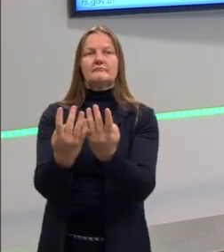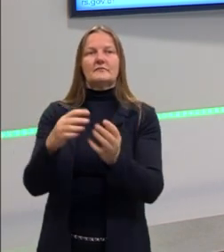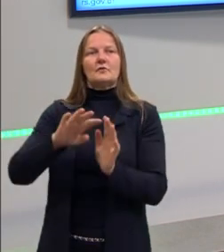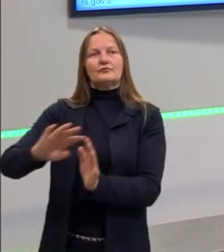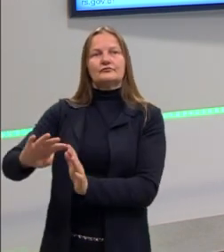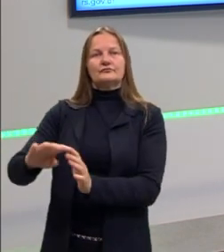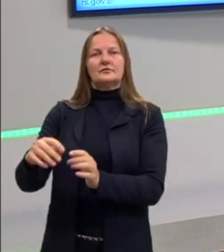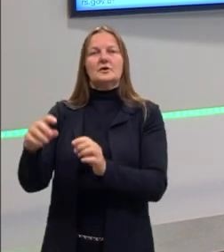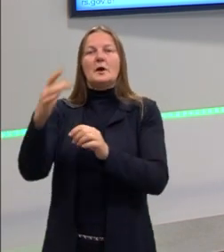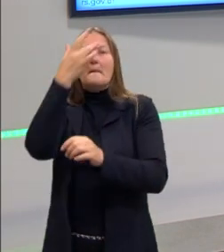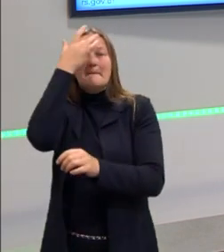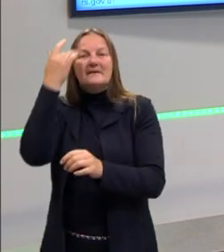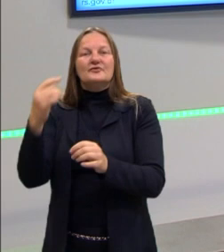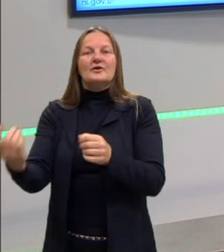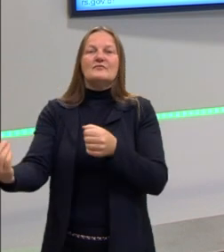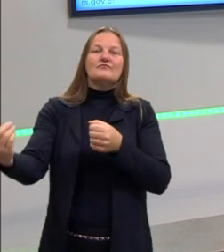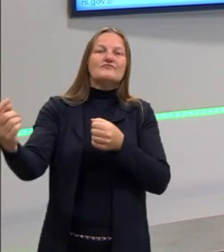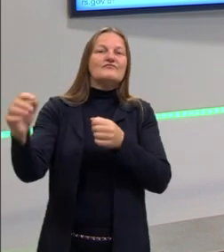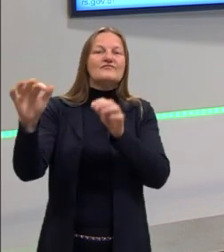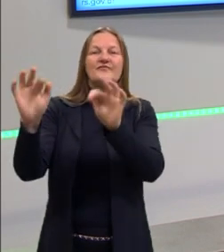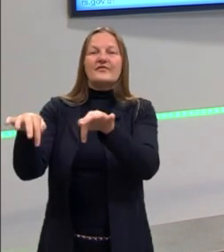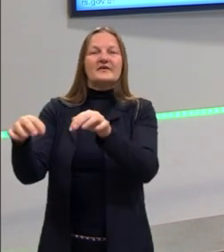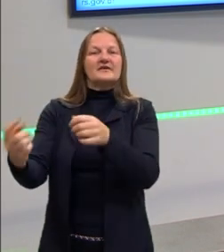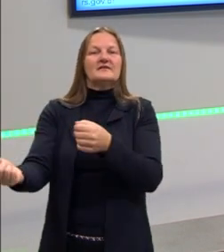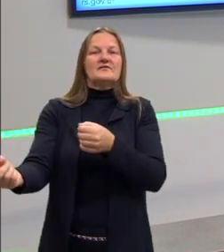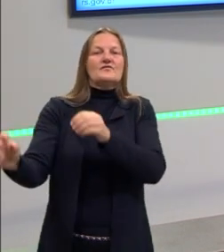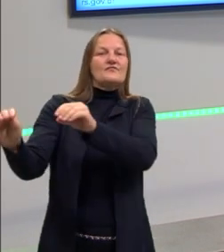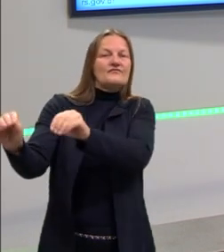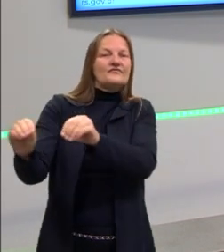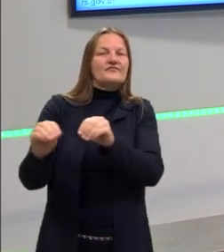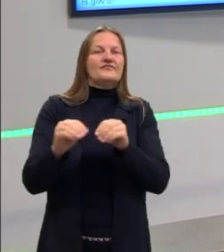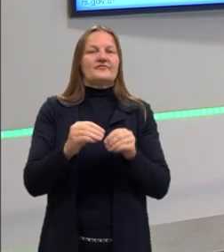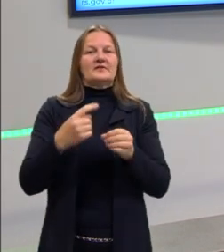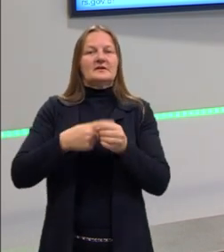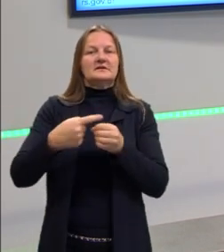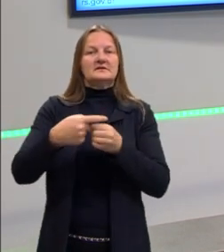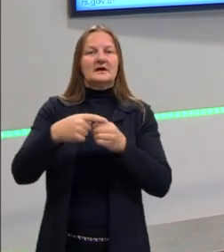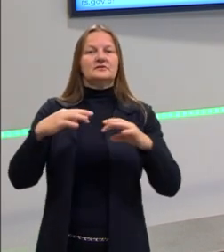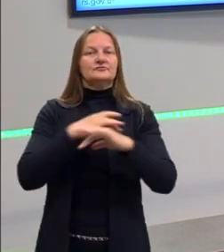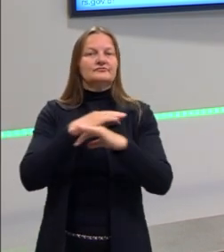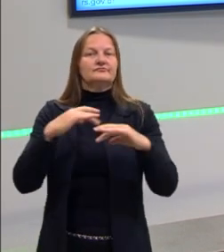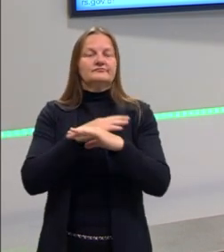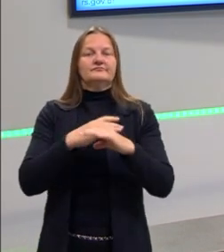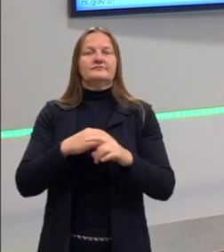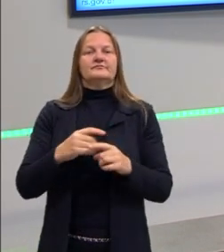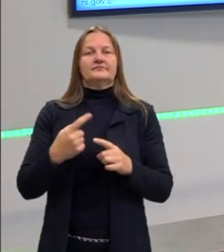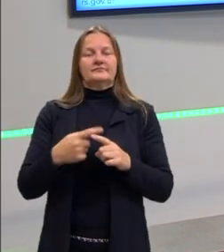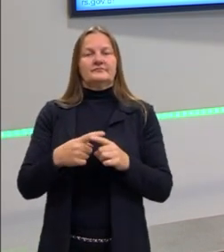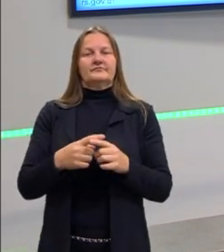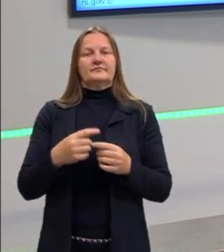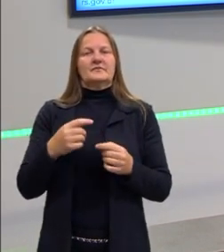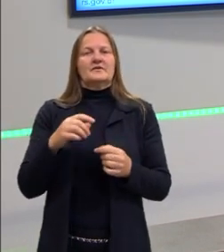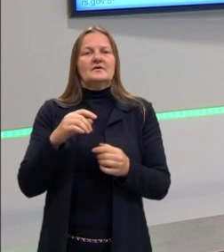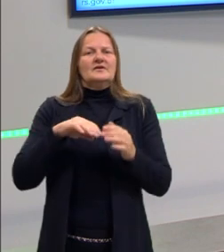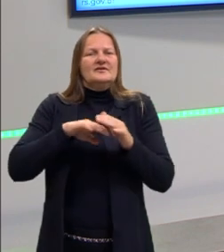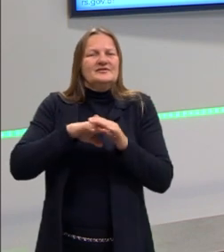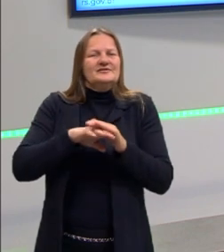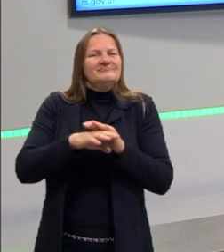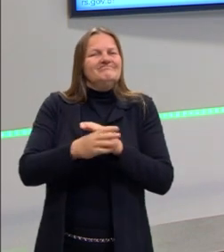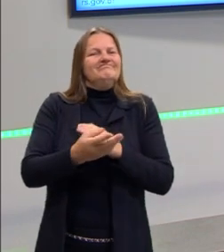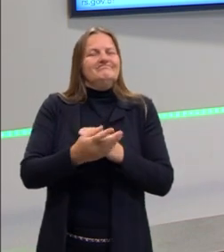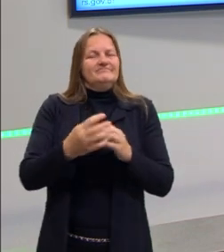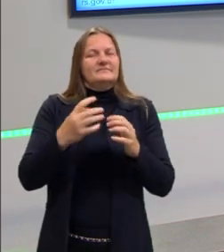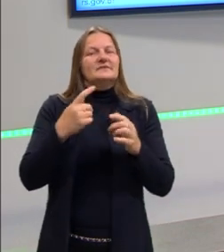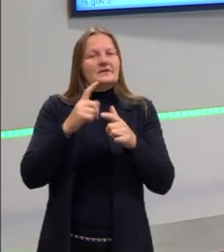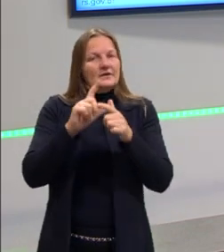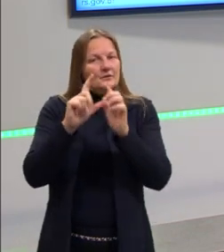nelas, muitas vezes vão para a cidade e a cidade, então, acaba recebendo essas pessoas de forma inadequada e aí vai ter a